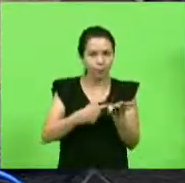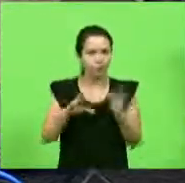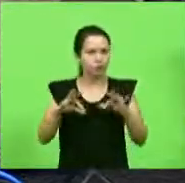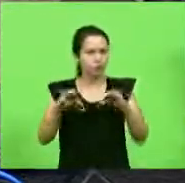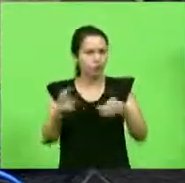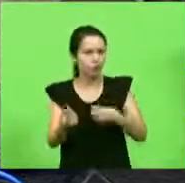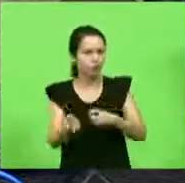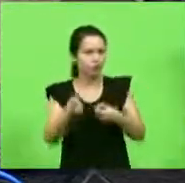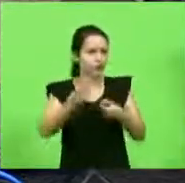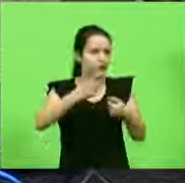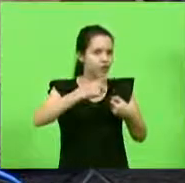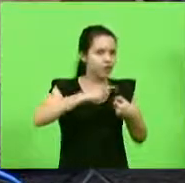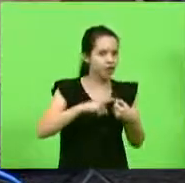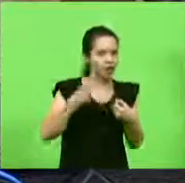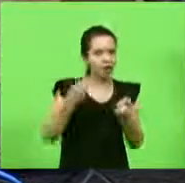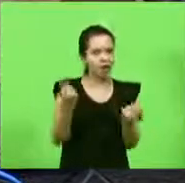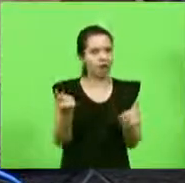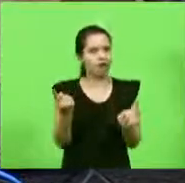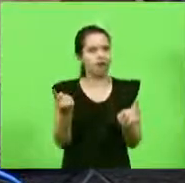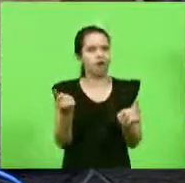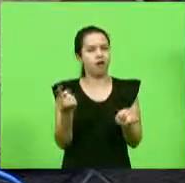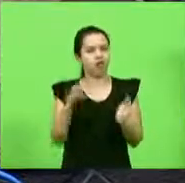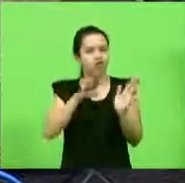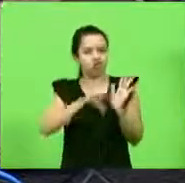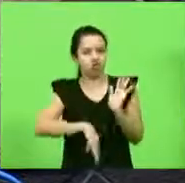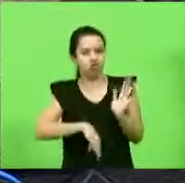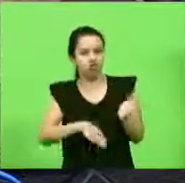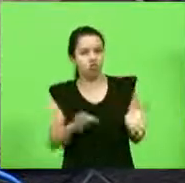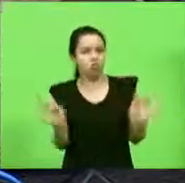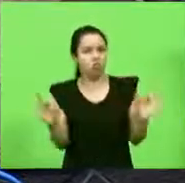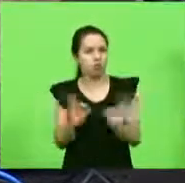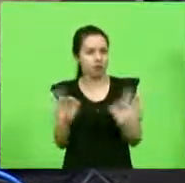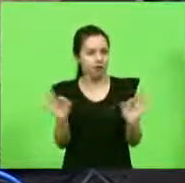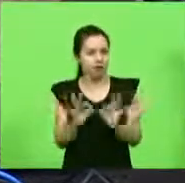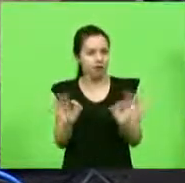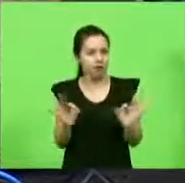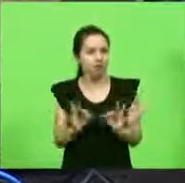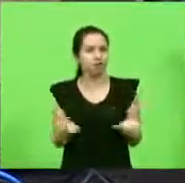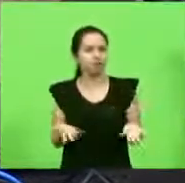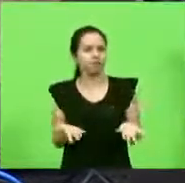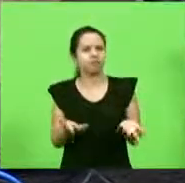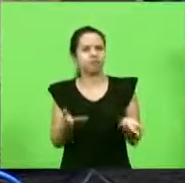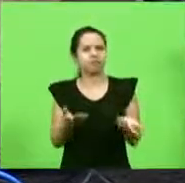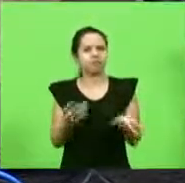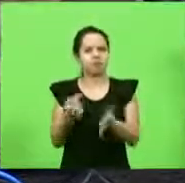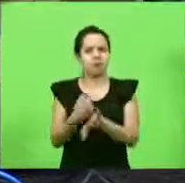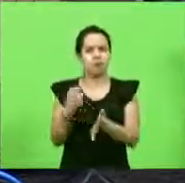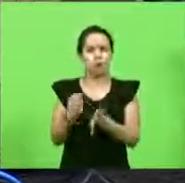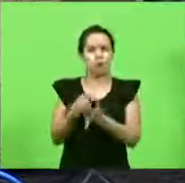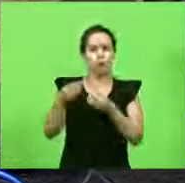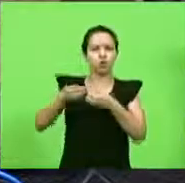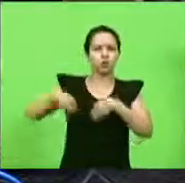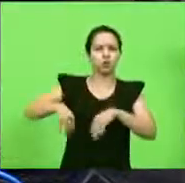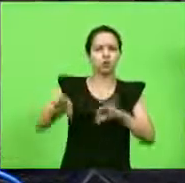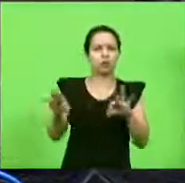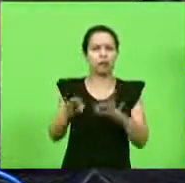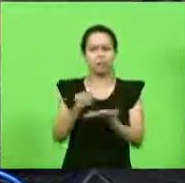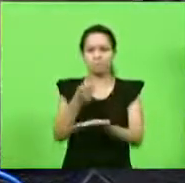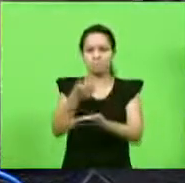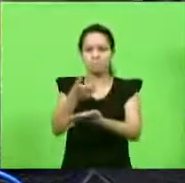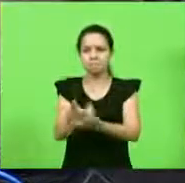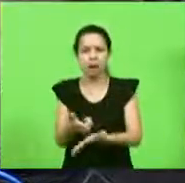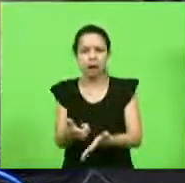voltar sem desconto nenhum, sem nenhuma retaliação por nada, sem ninguém pagar o que deve.